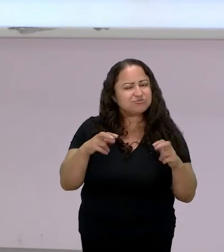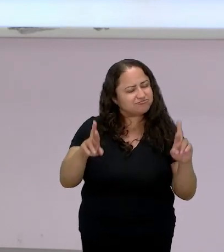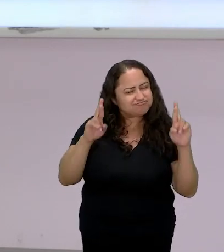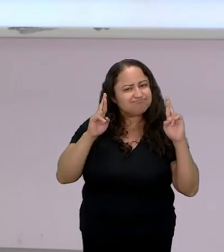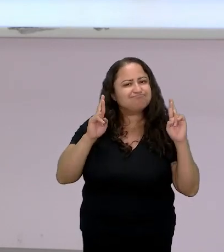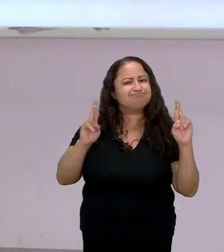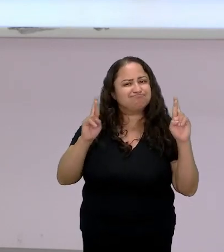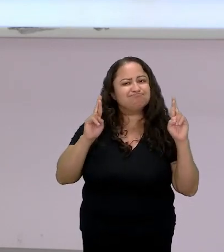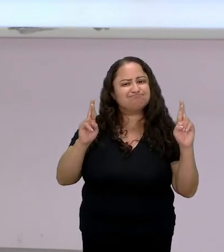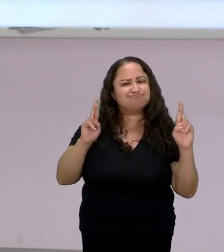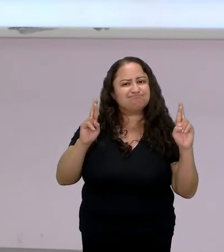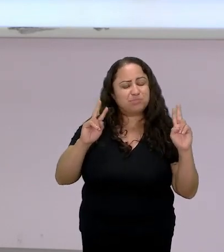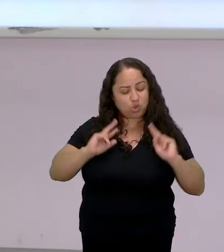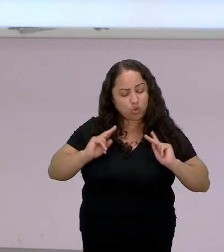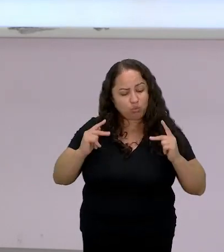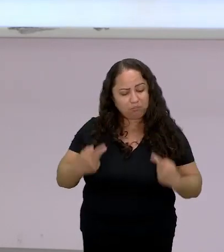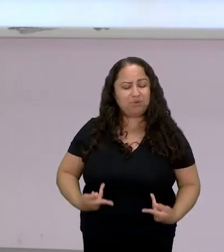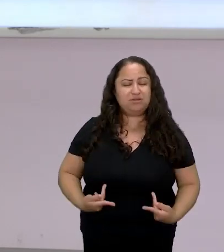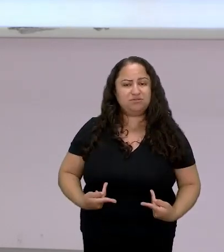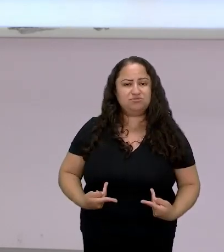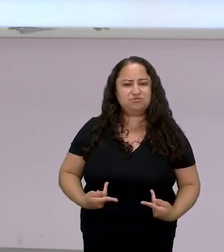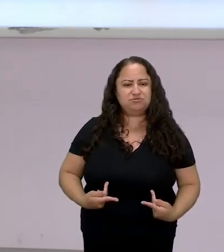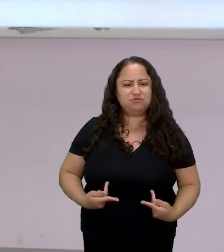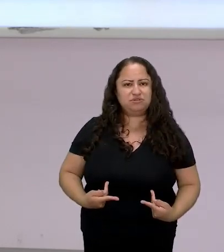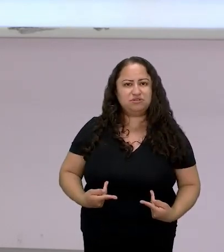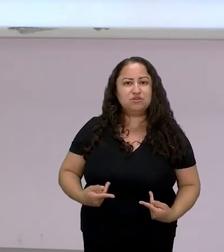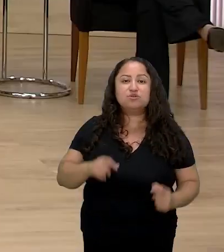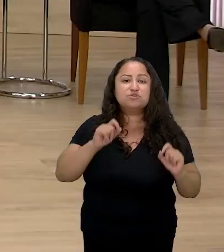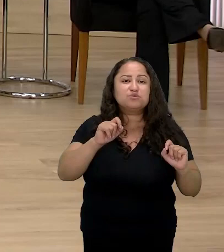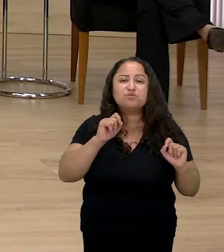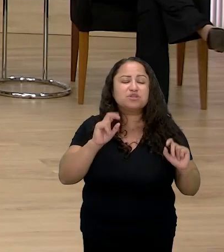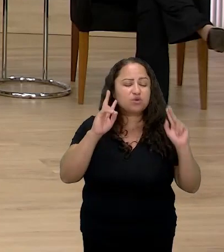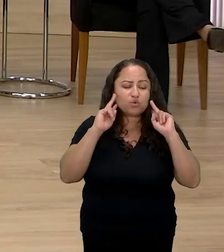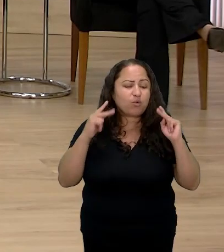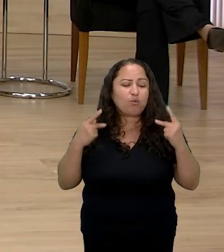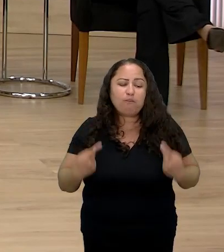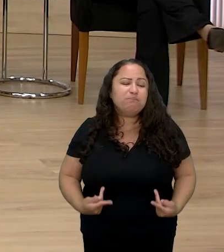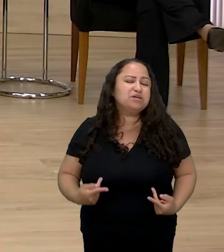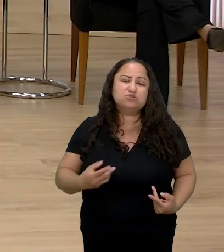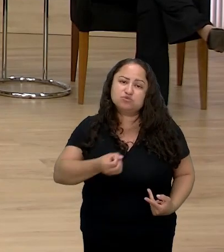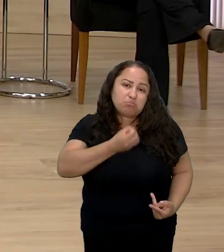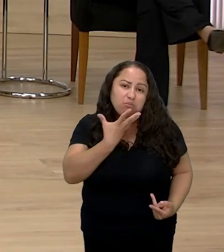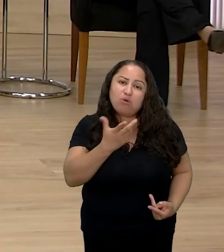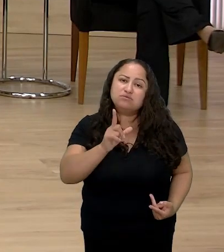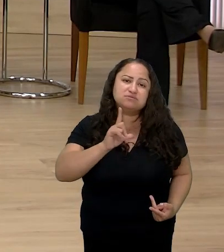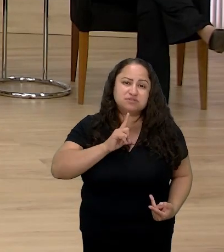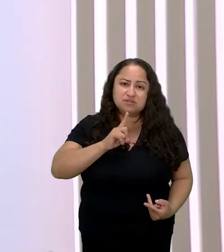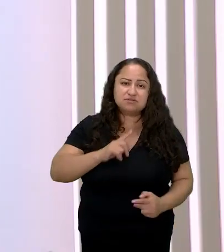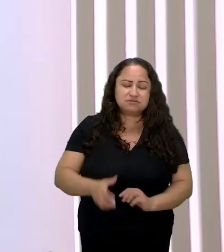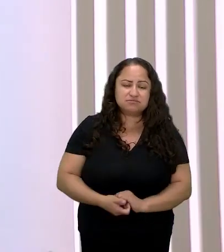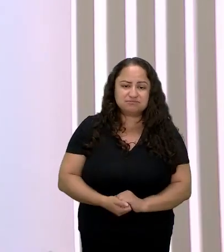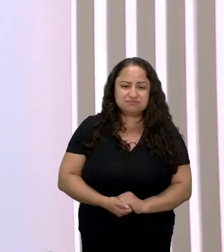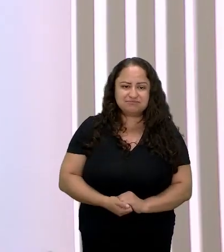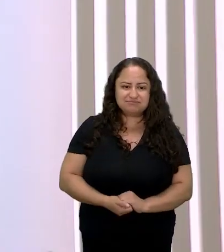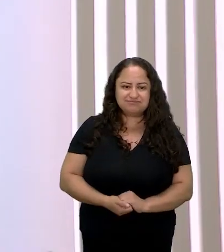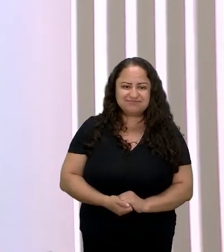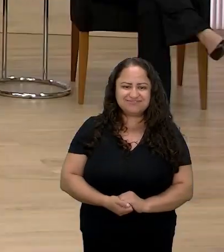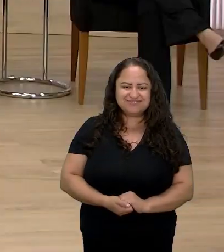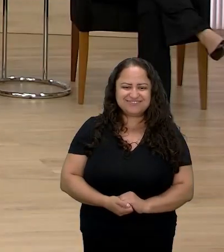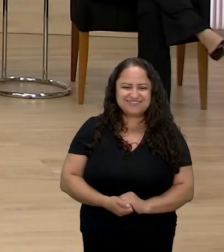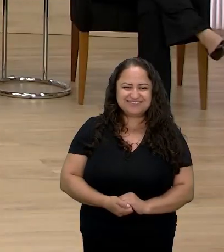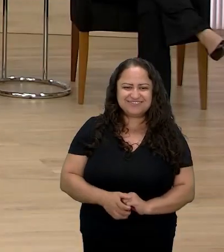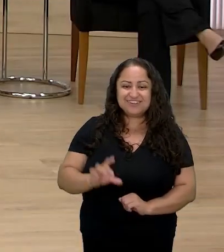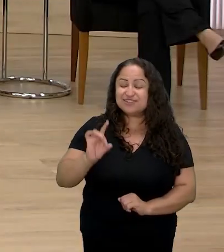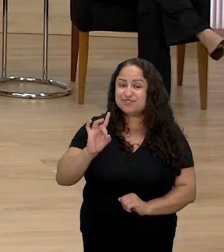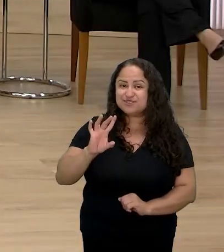no ser humano né que na bondade do ser Roberta é só pra